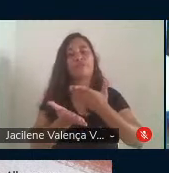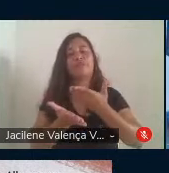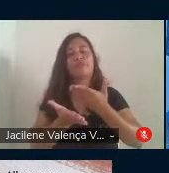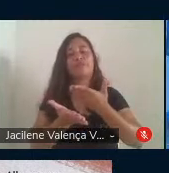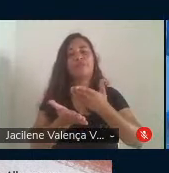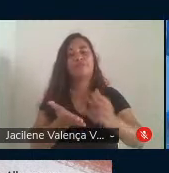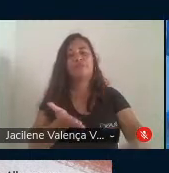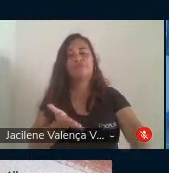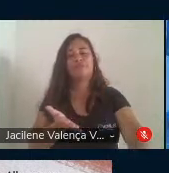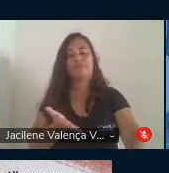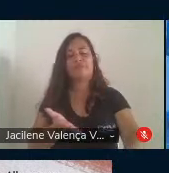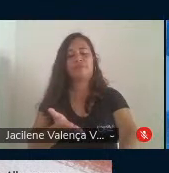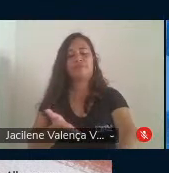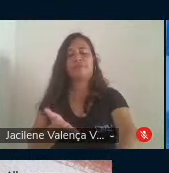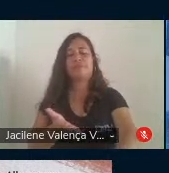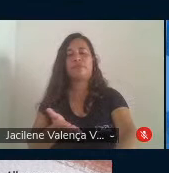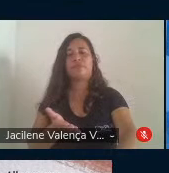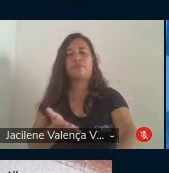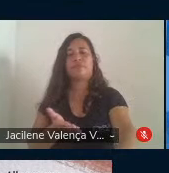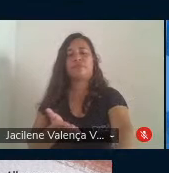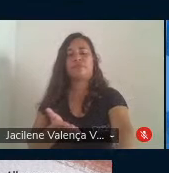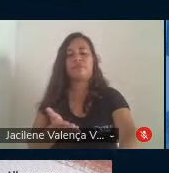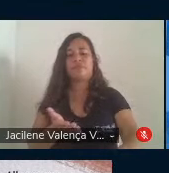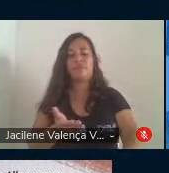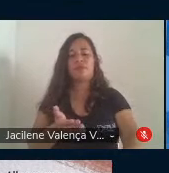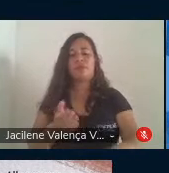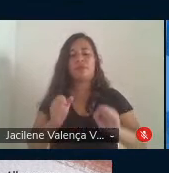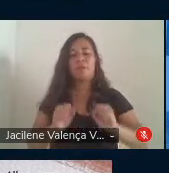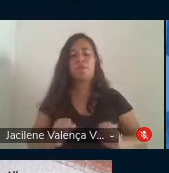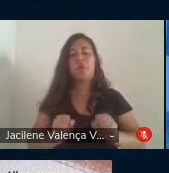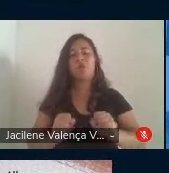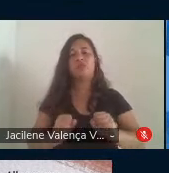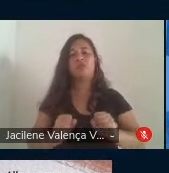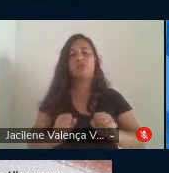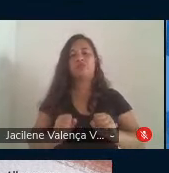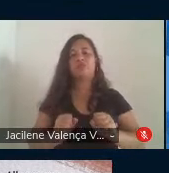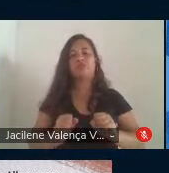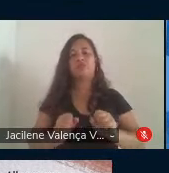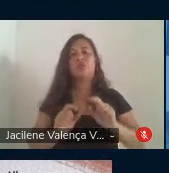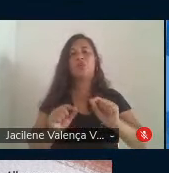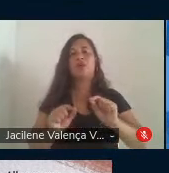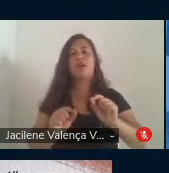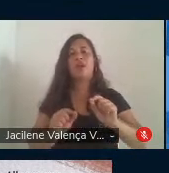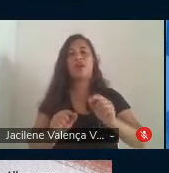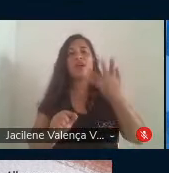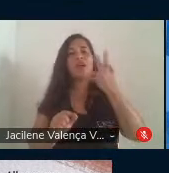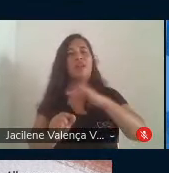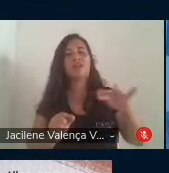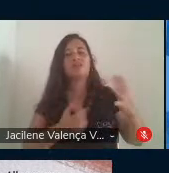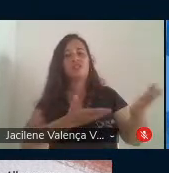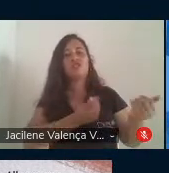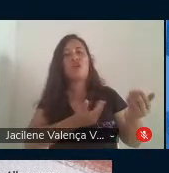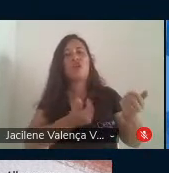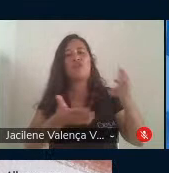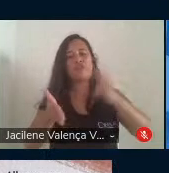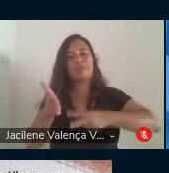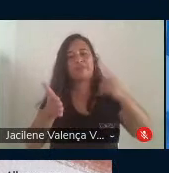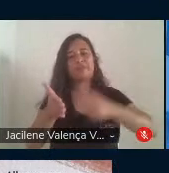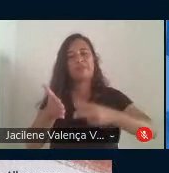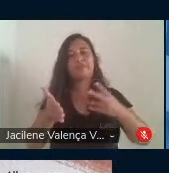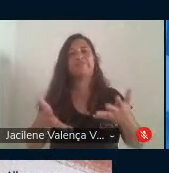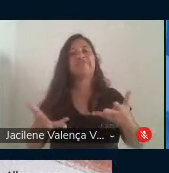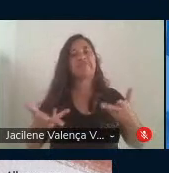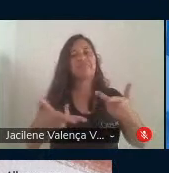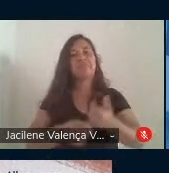que pode atingir as nossas crianças e jovens. E eu já tenho tido retornos extraordinários.